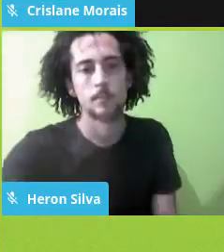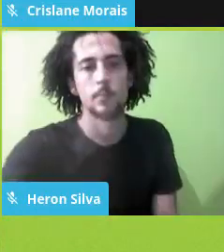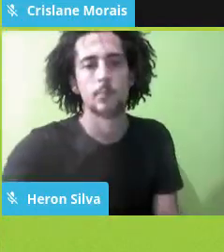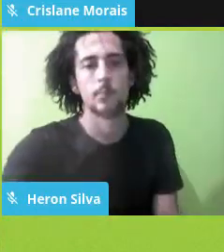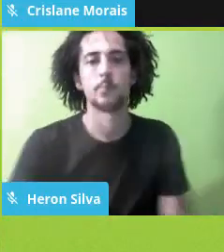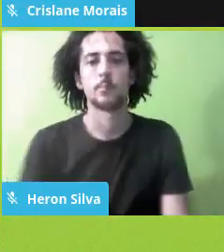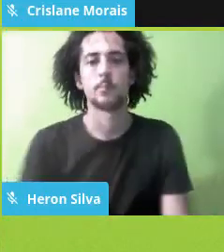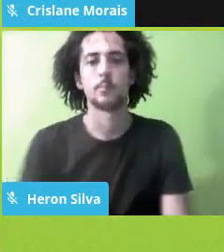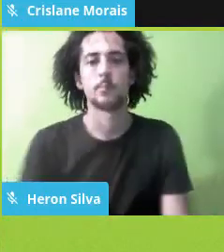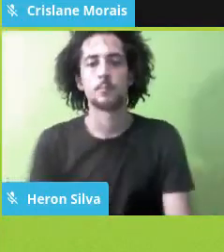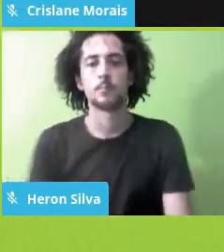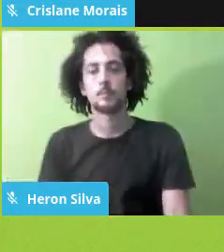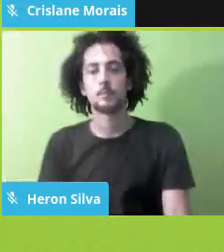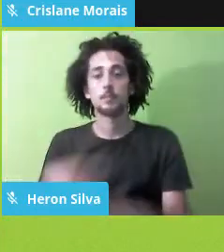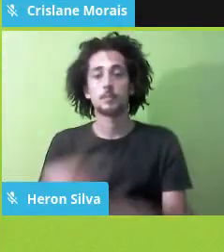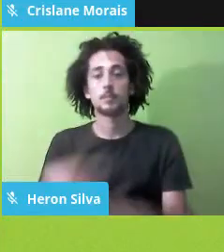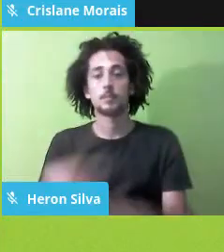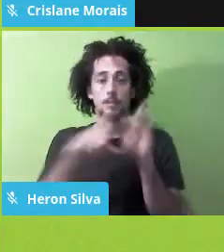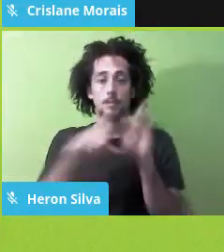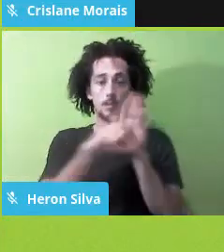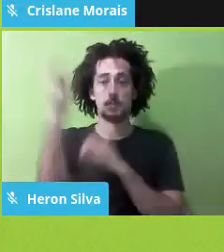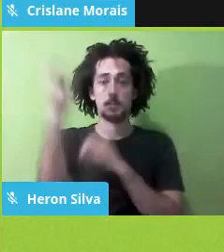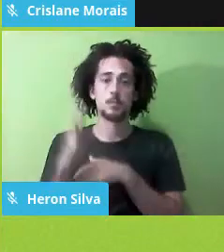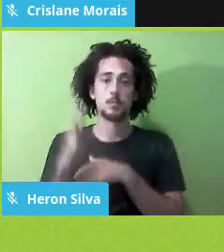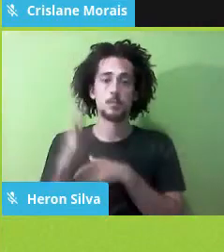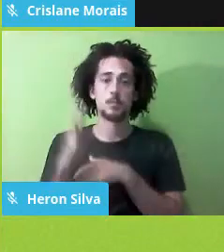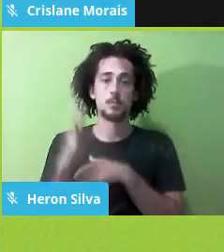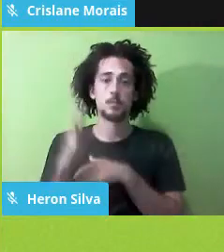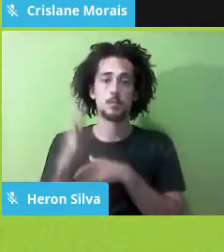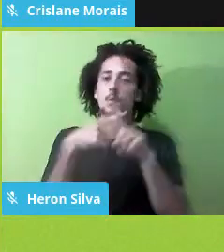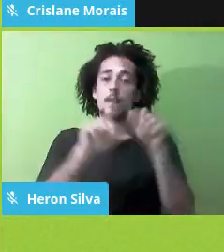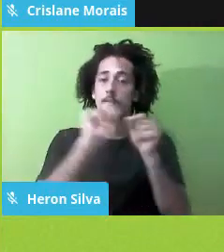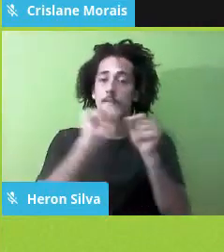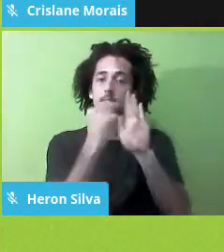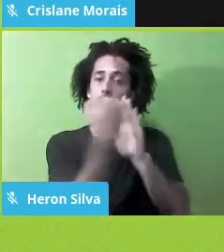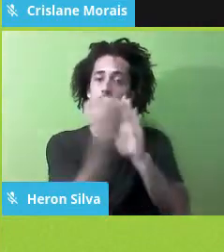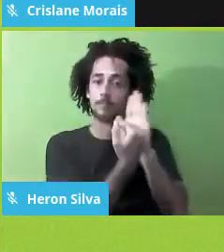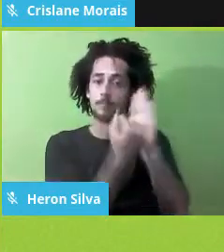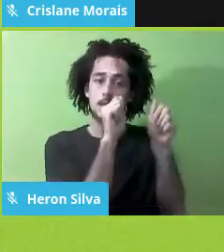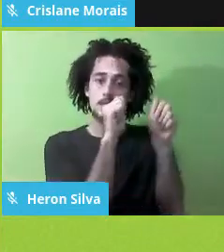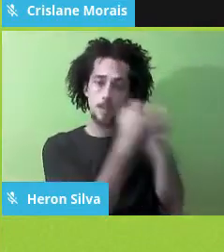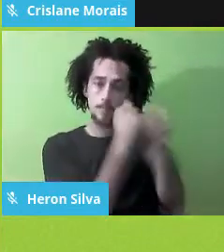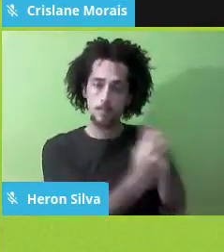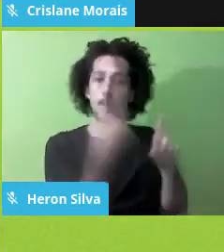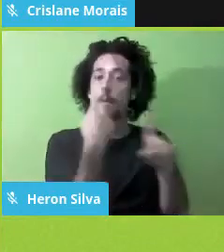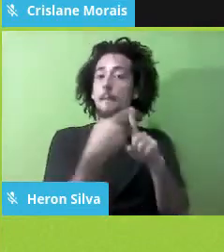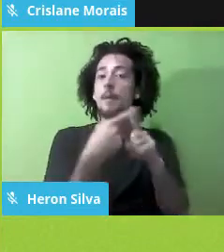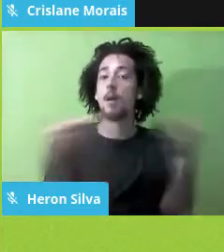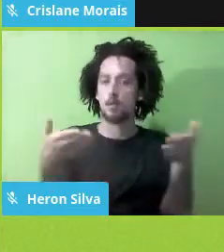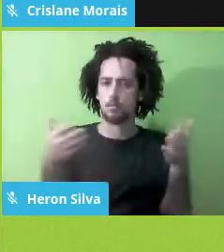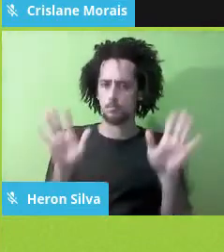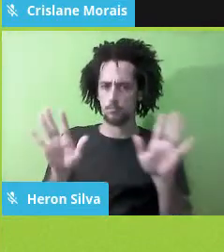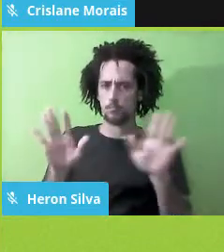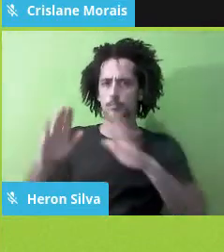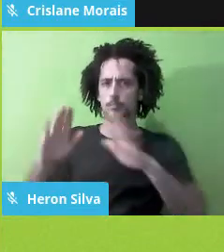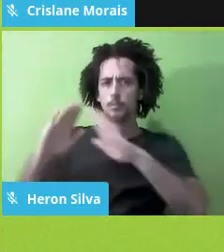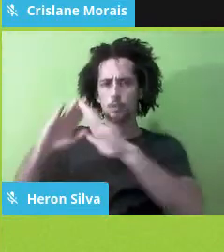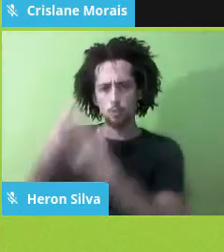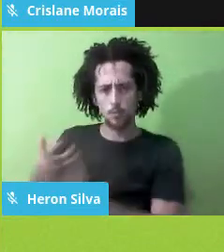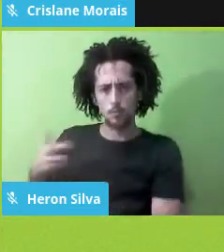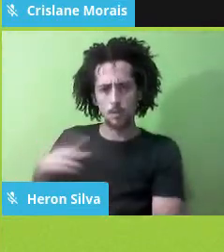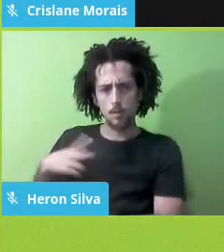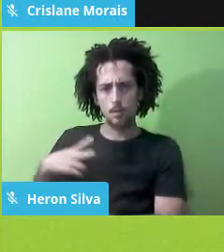atender esse segmento. E aí, as escolas particulares falaram, opa, mas isso é custo, nós vamos